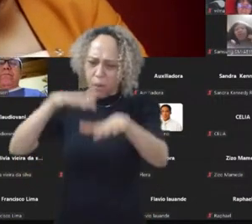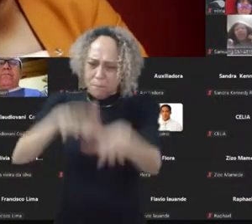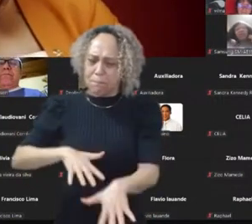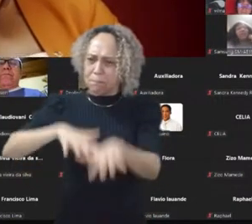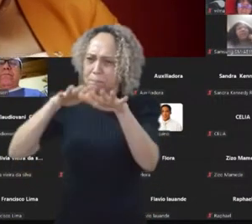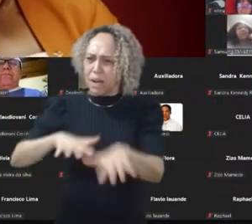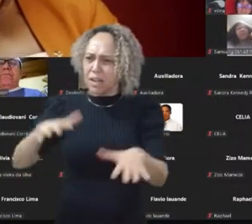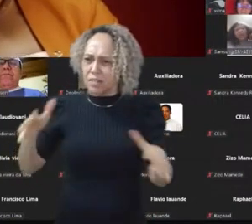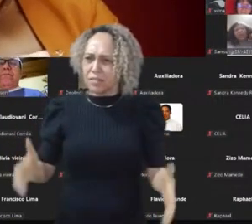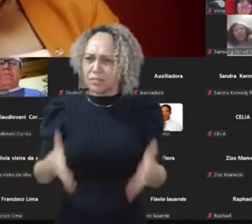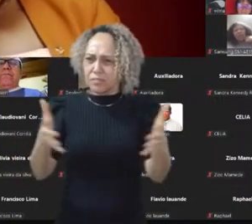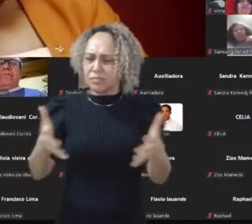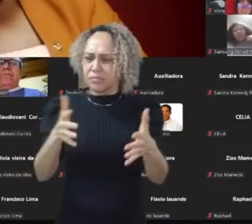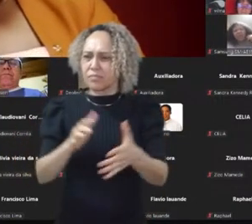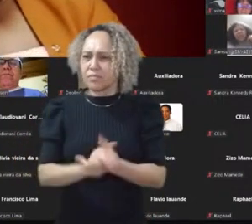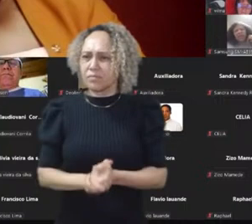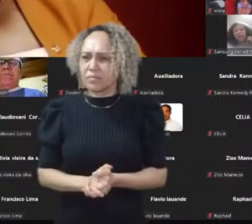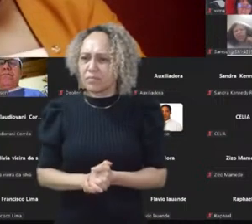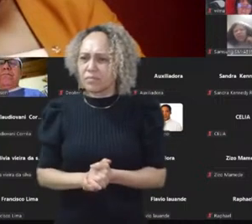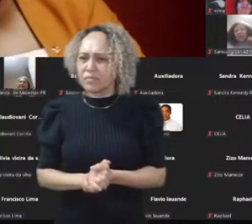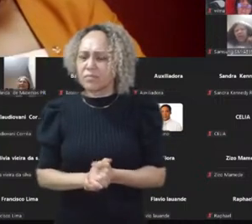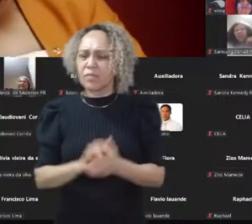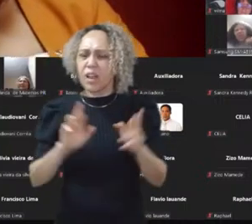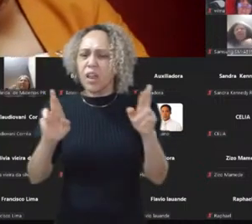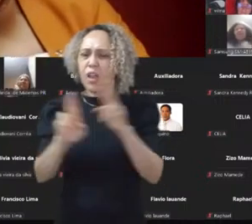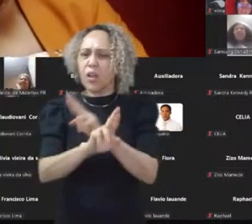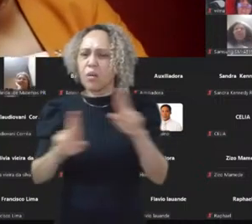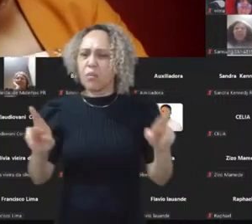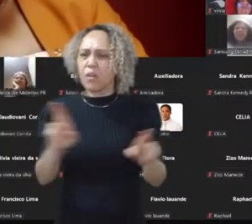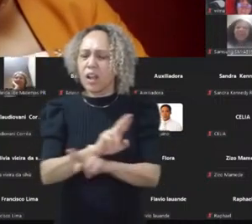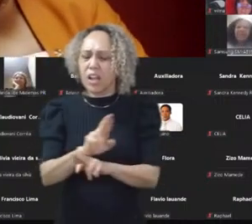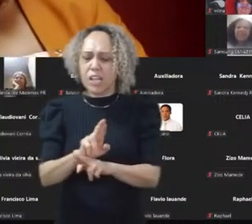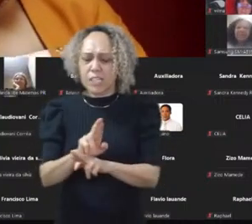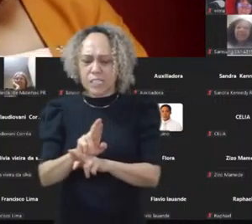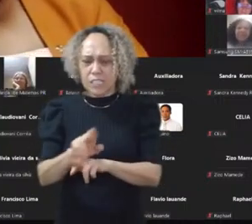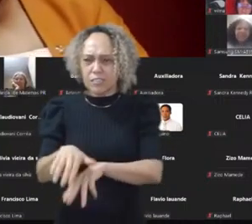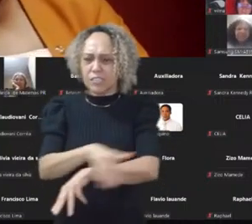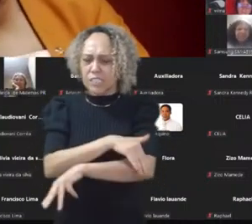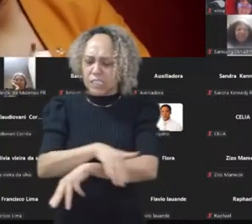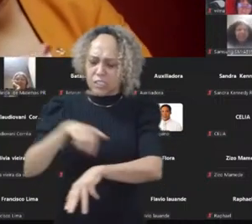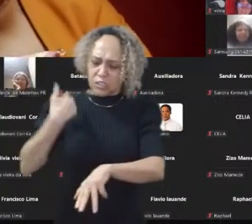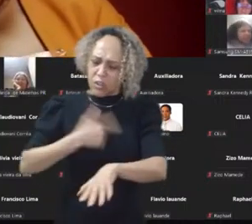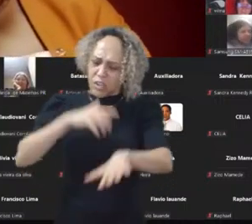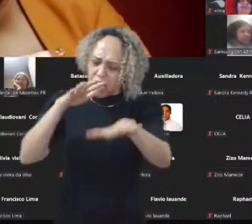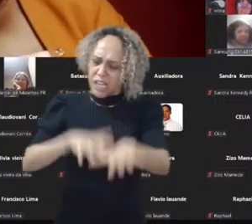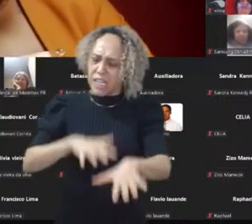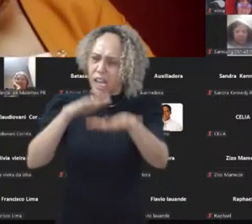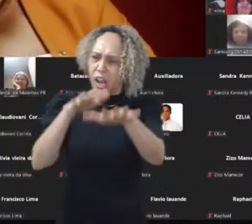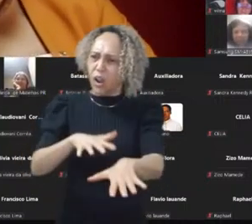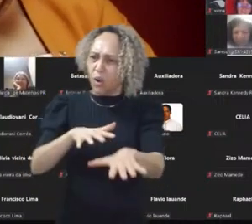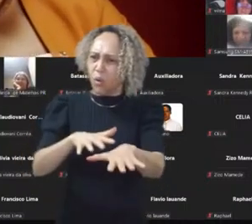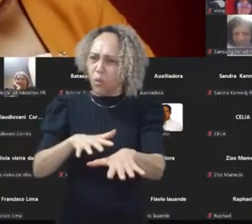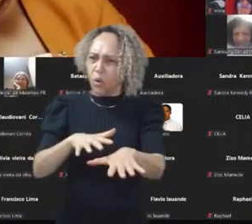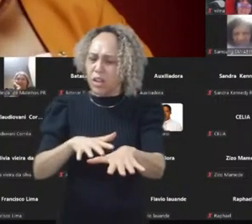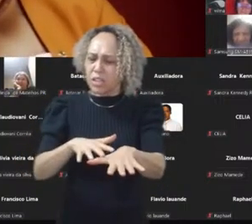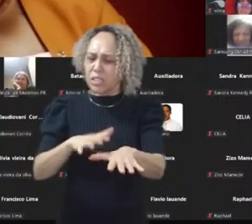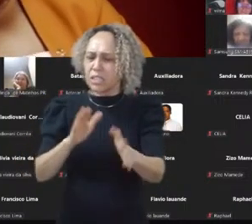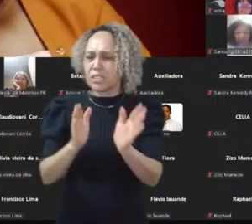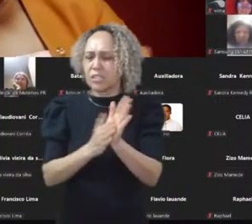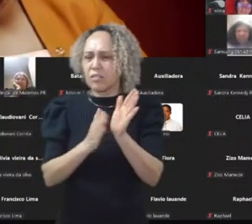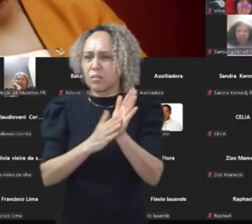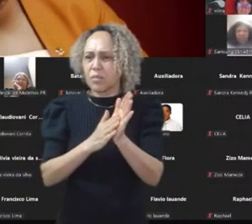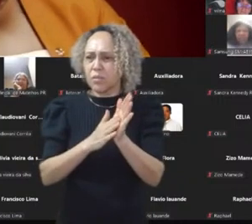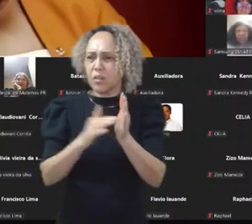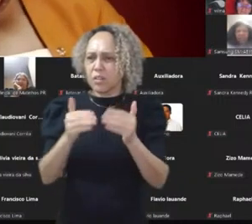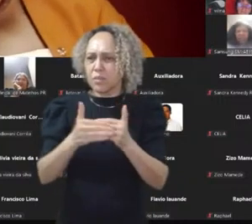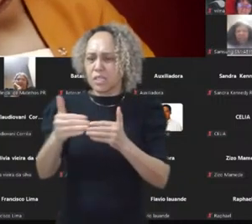aumenta a rede. É uma relação de profunda troca a partir dessas novas sociabilidades